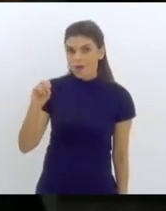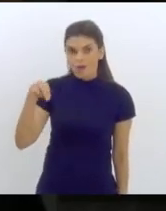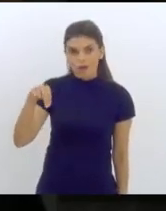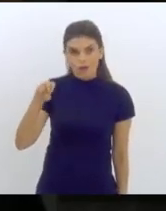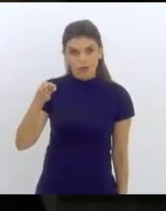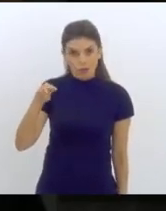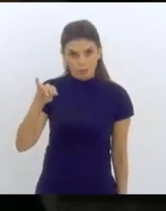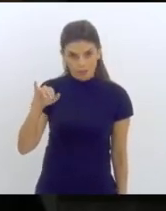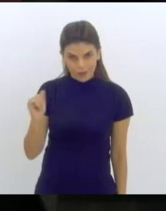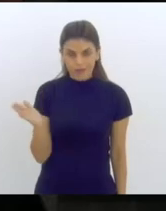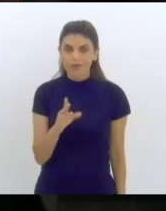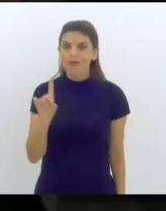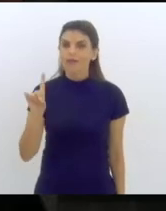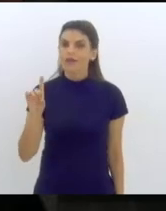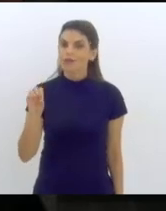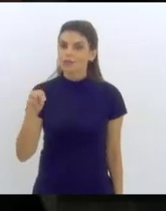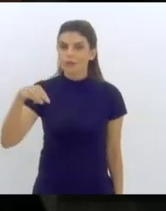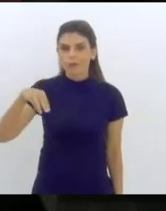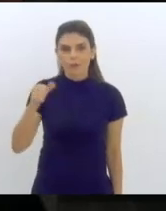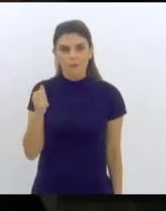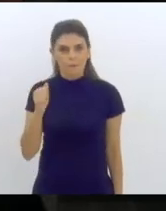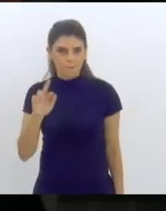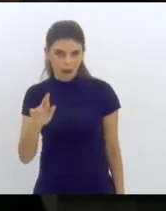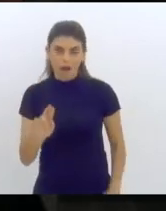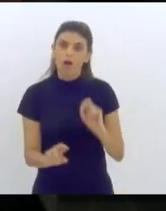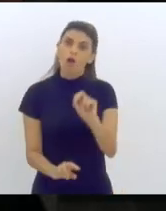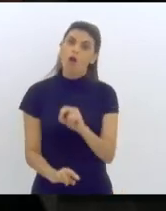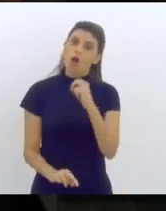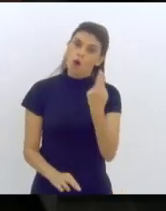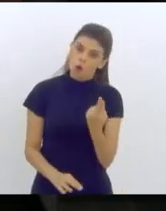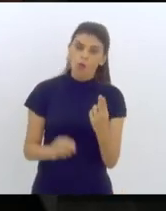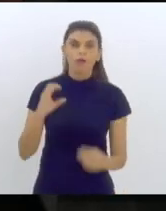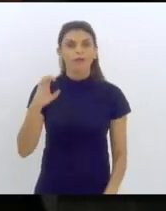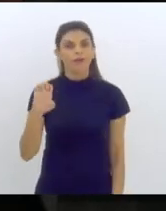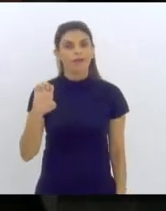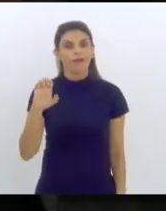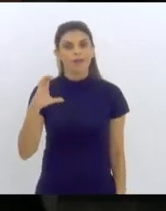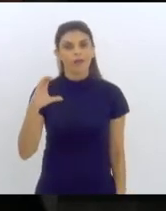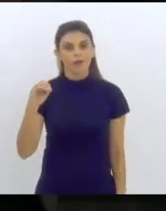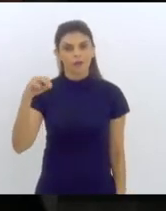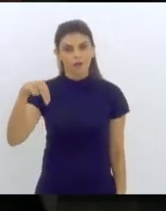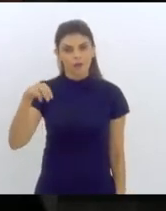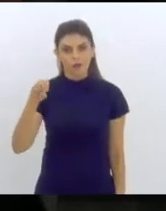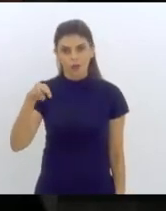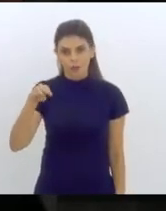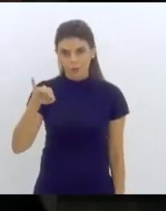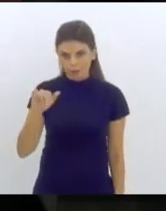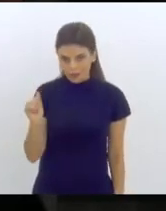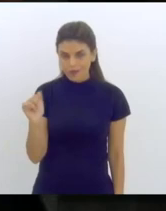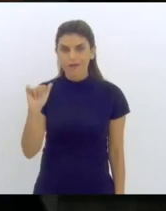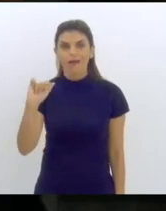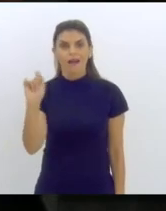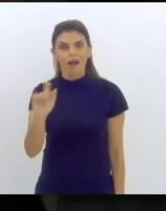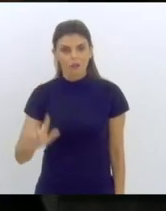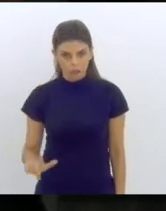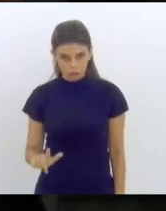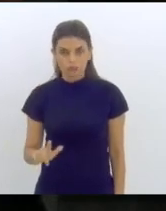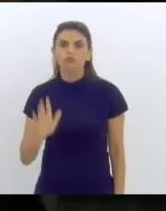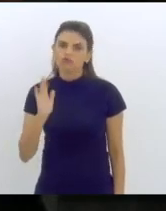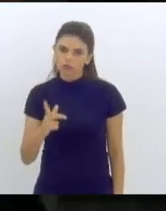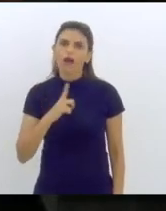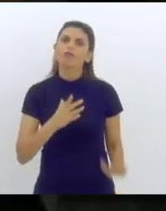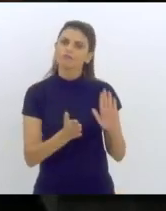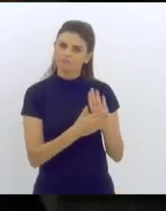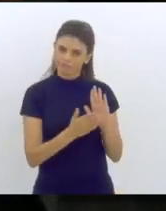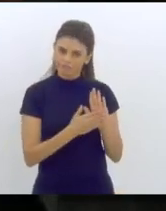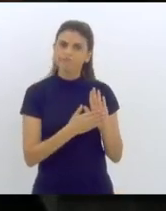Essa é uma questão primordial para uma política de desenvolvimento econômico e social do Estado do Rio de Janeiro. Porque